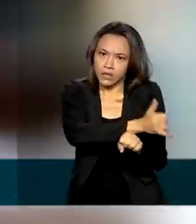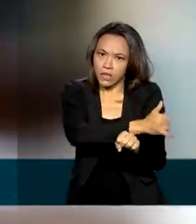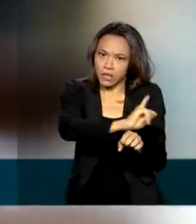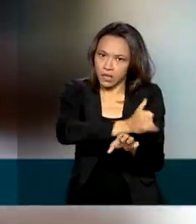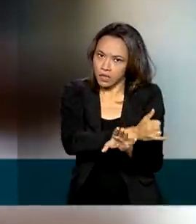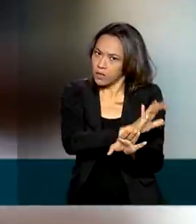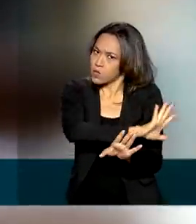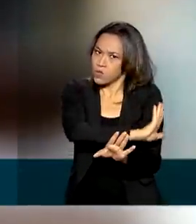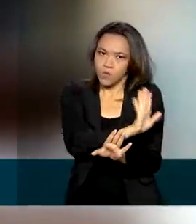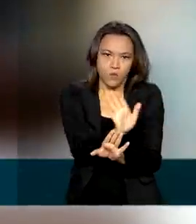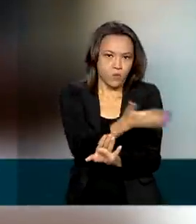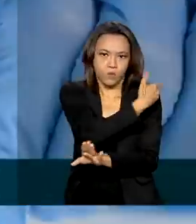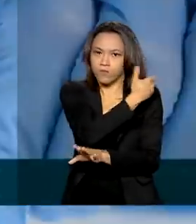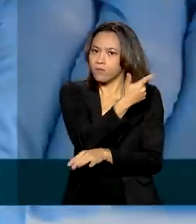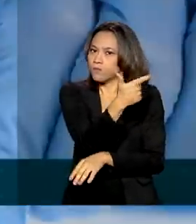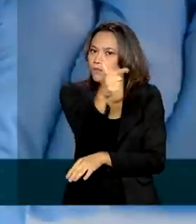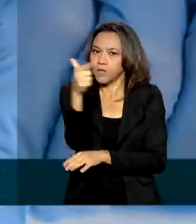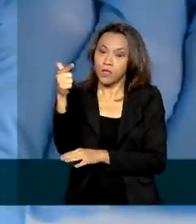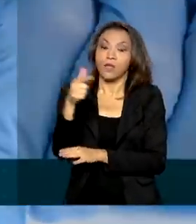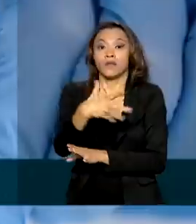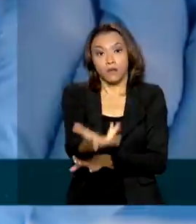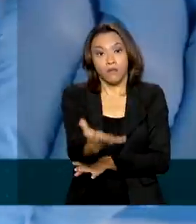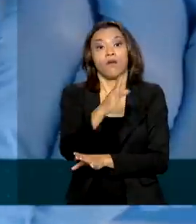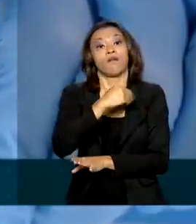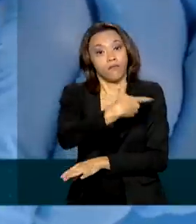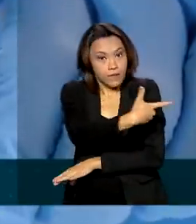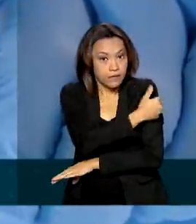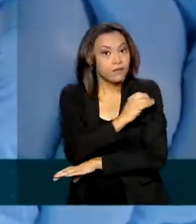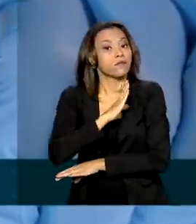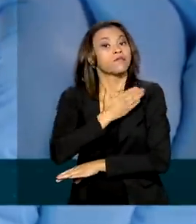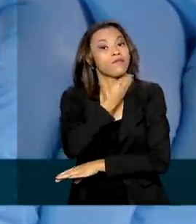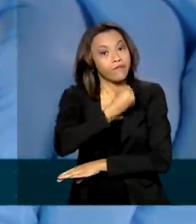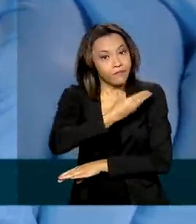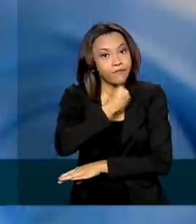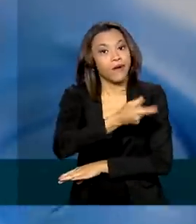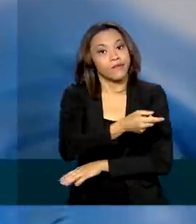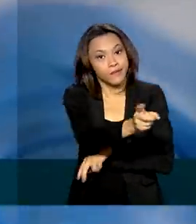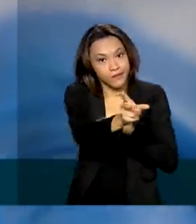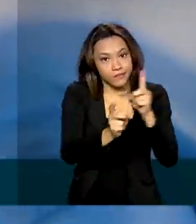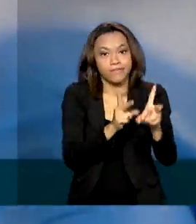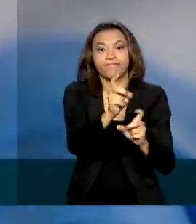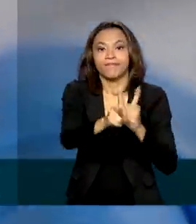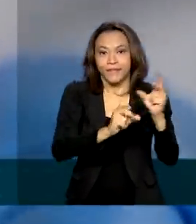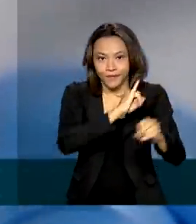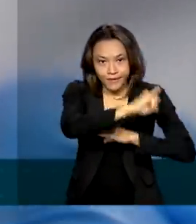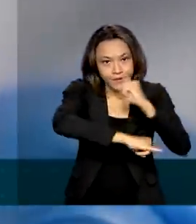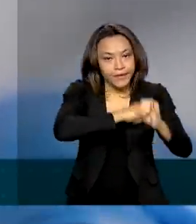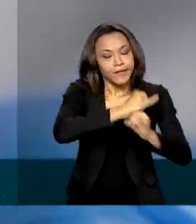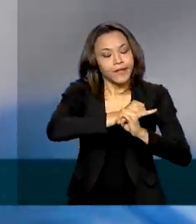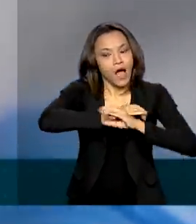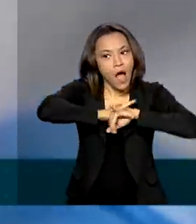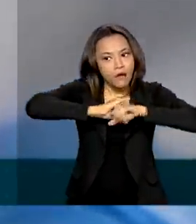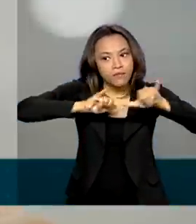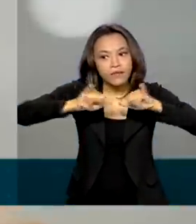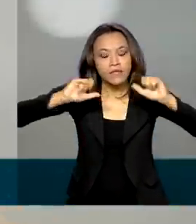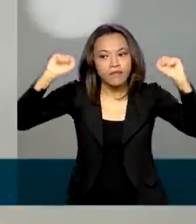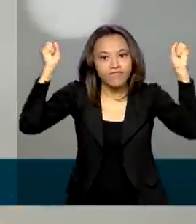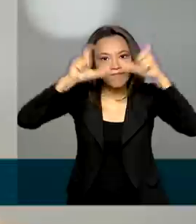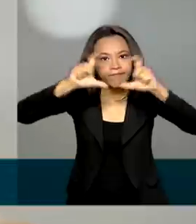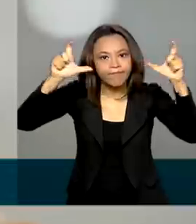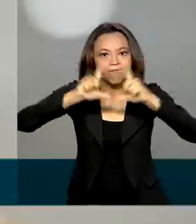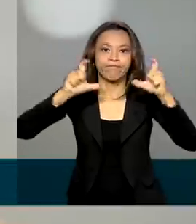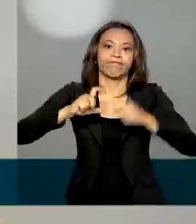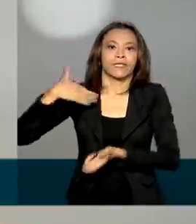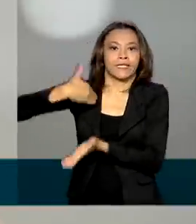o SUS. Mesmo assim, vacinas falsas estão sendo oferecidas pela internet. Para alertar os consumidores, a